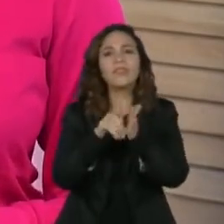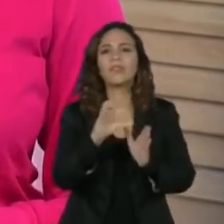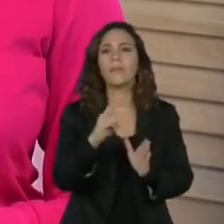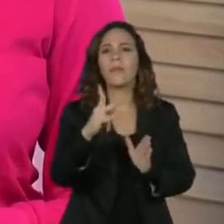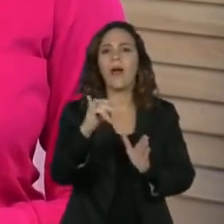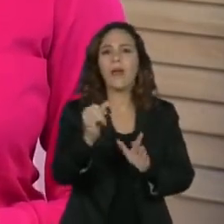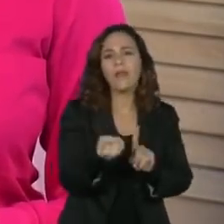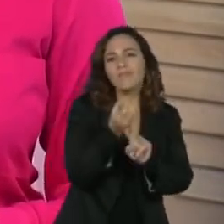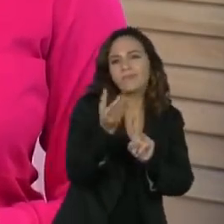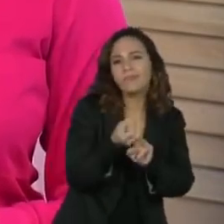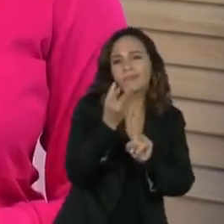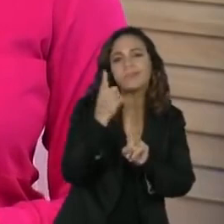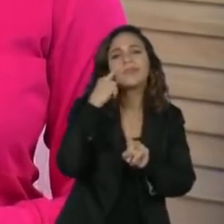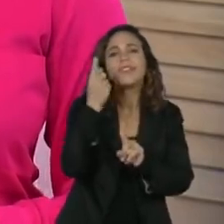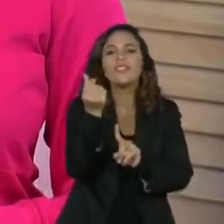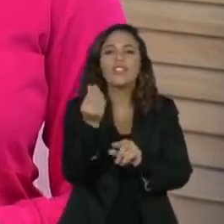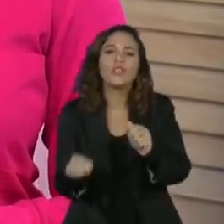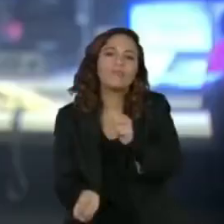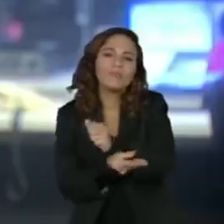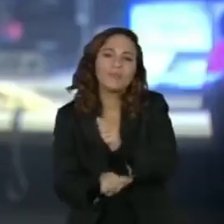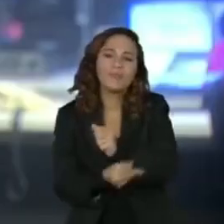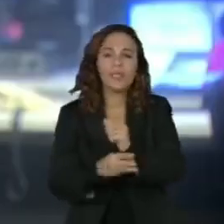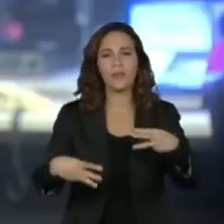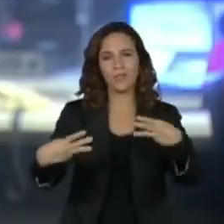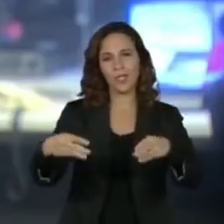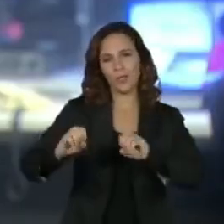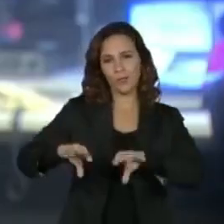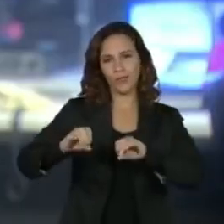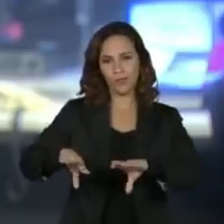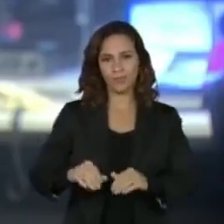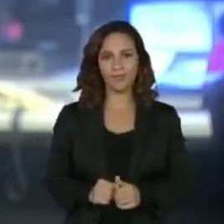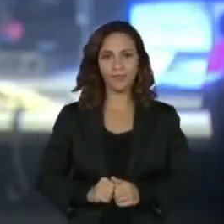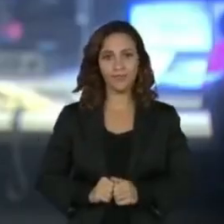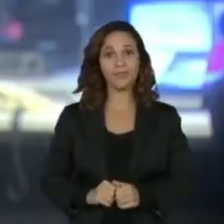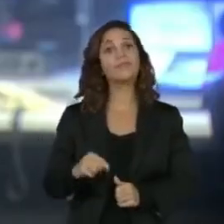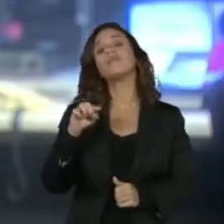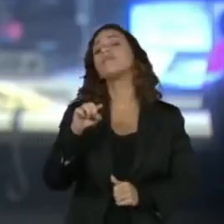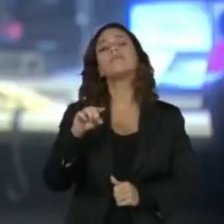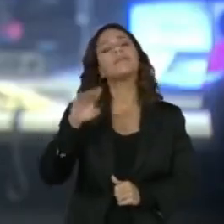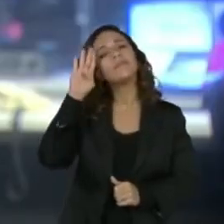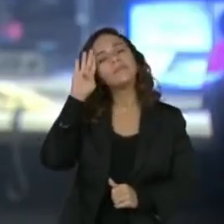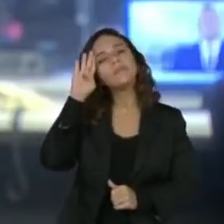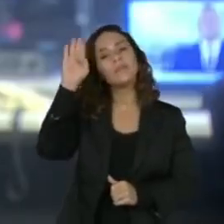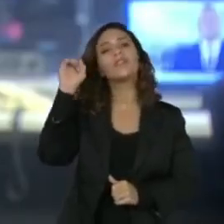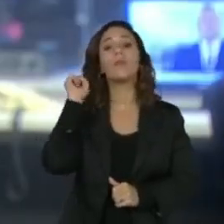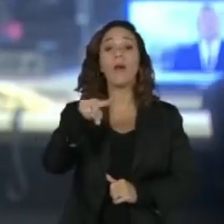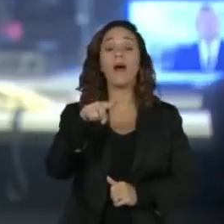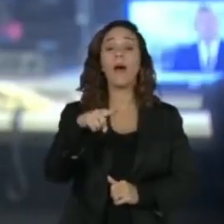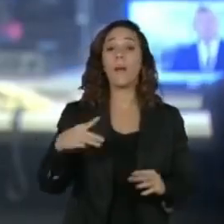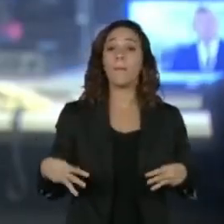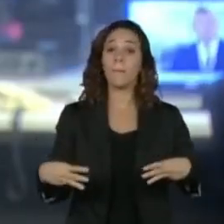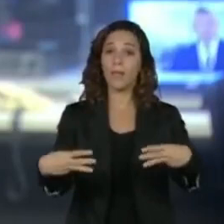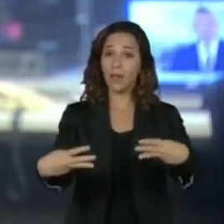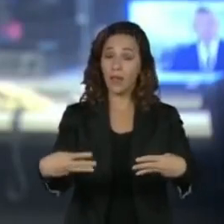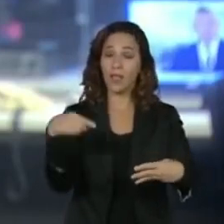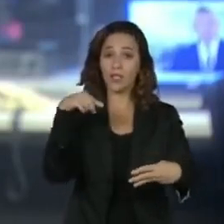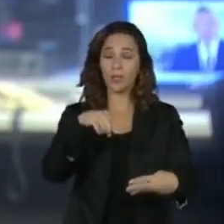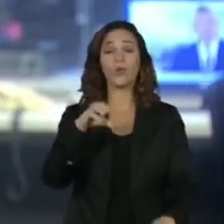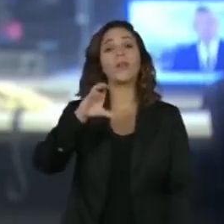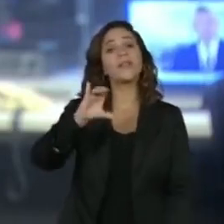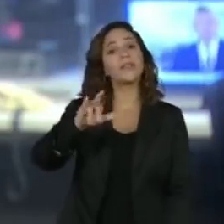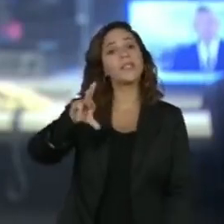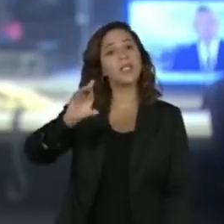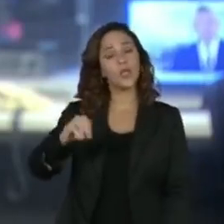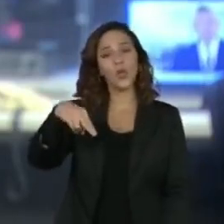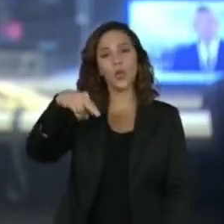denúncias de corrupção no Ministério da Educação. No comando desta força está o ministro da Casa Civil, Ciro Nogueira, um dos